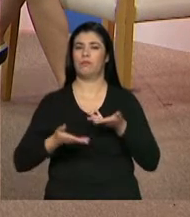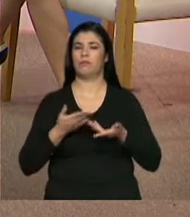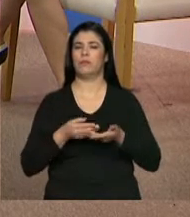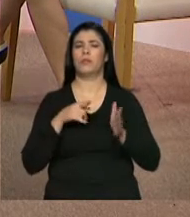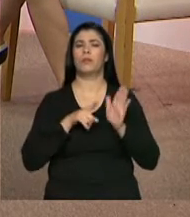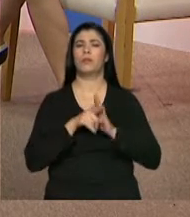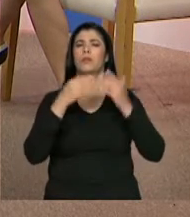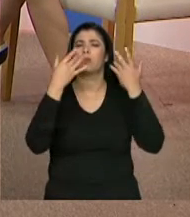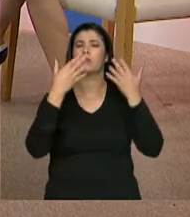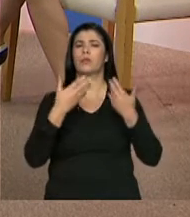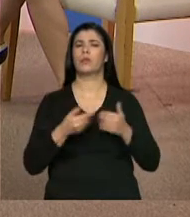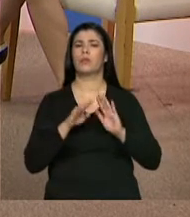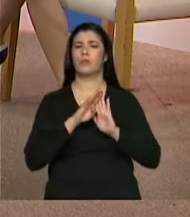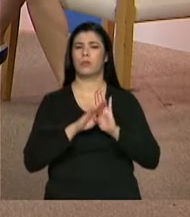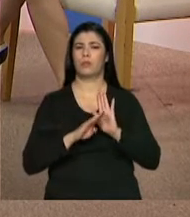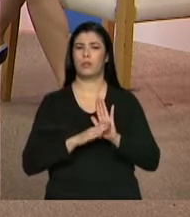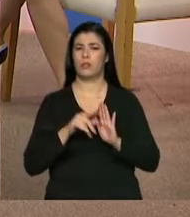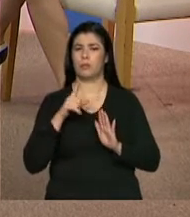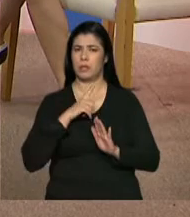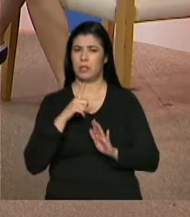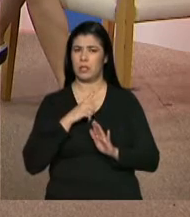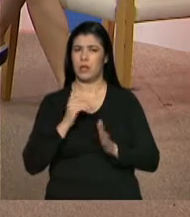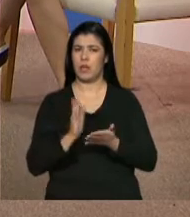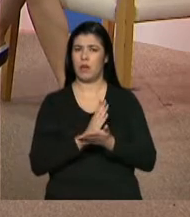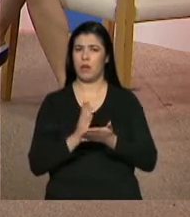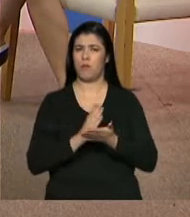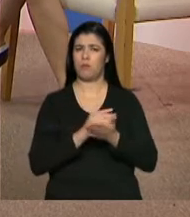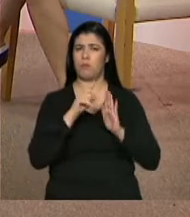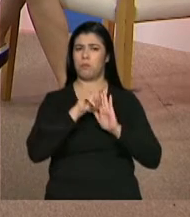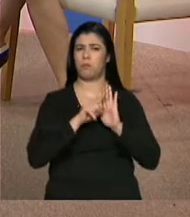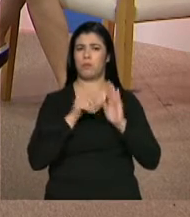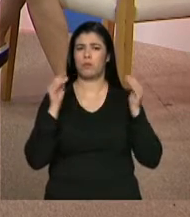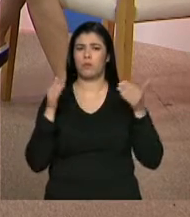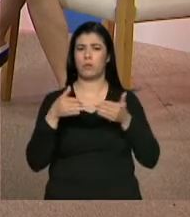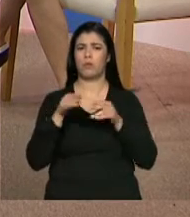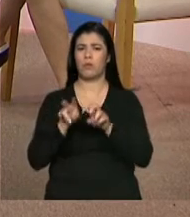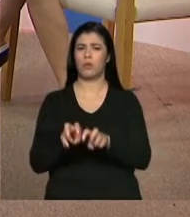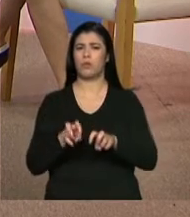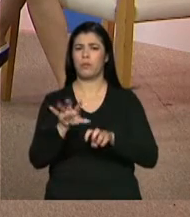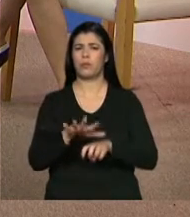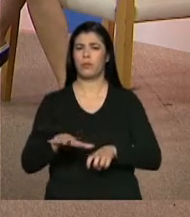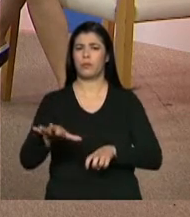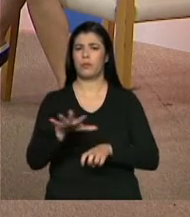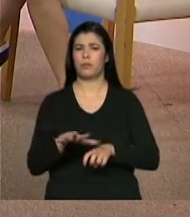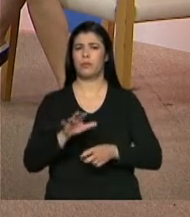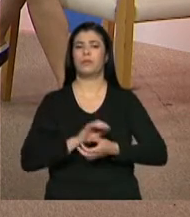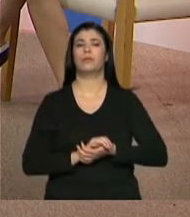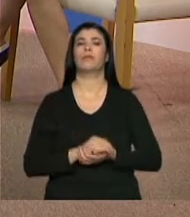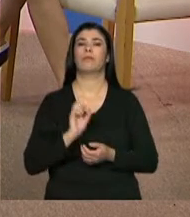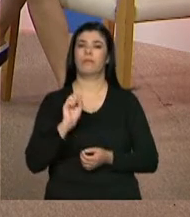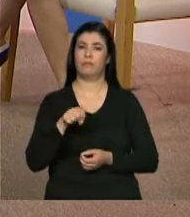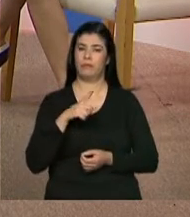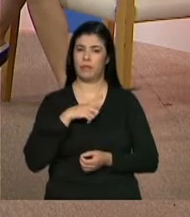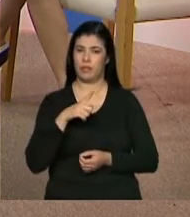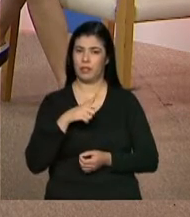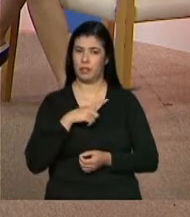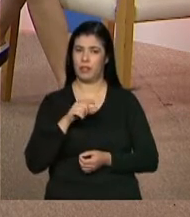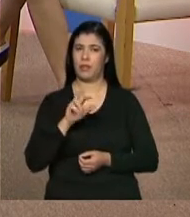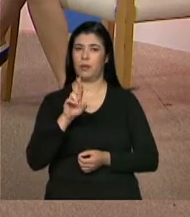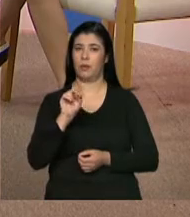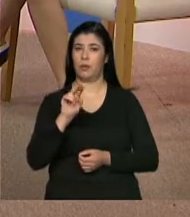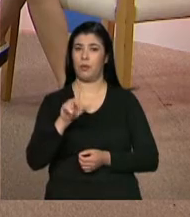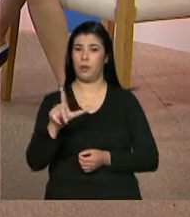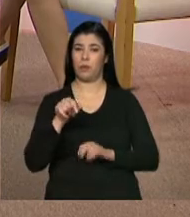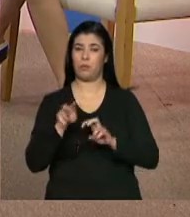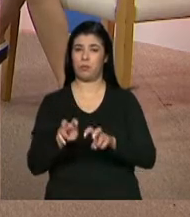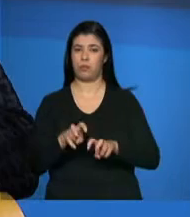Denise, existe algo específico para o meio rural? Existe sim, tá? O cadastro, na verdade, os ministérios que